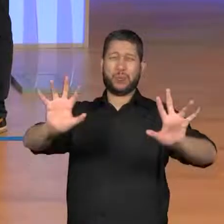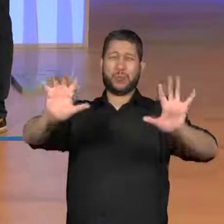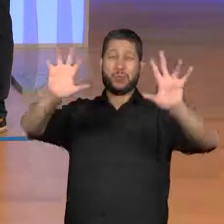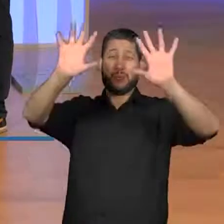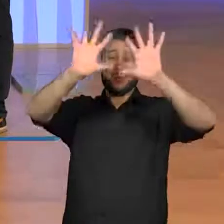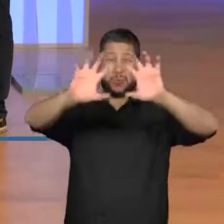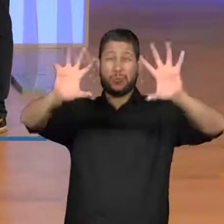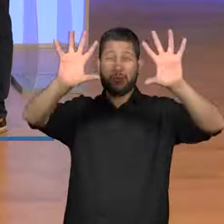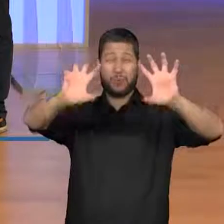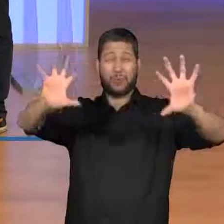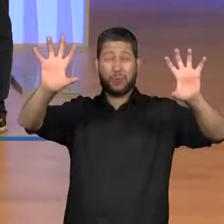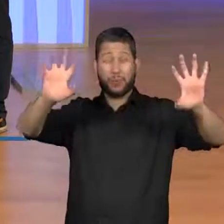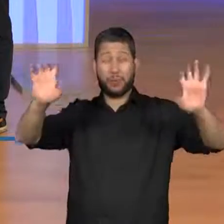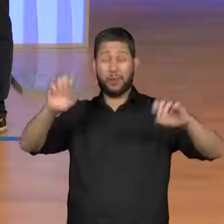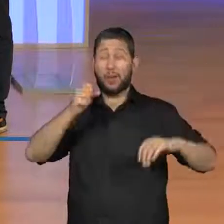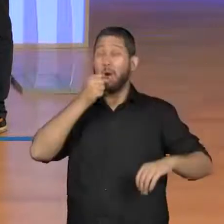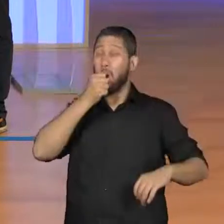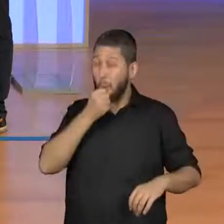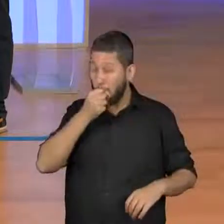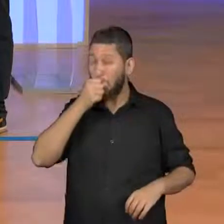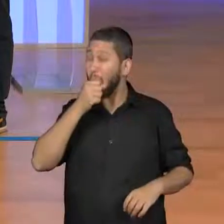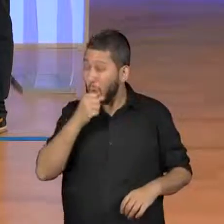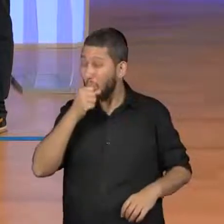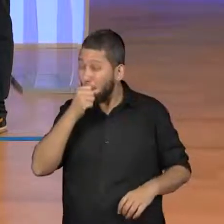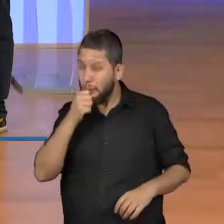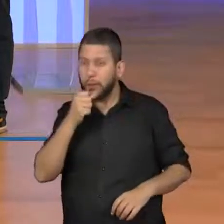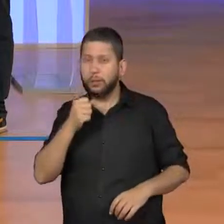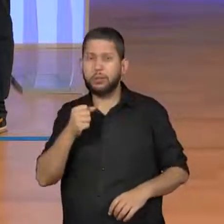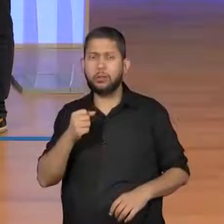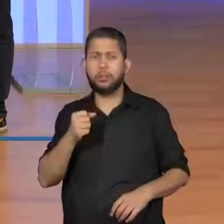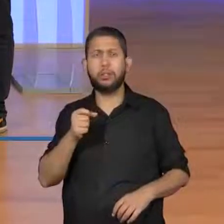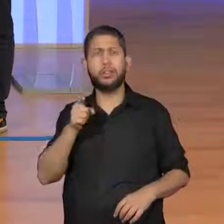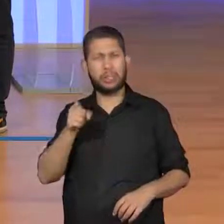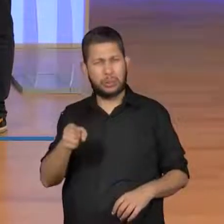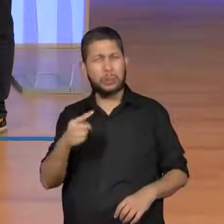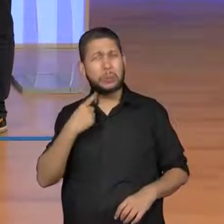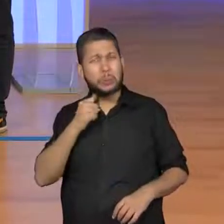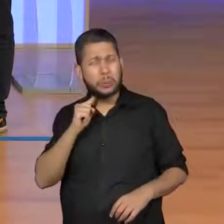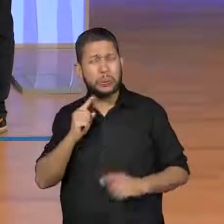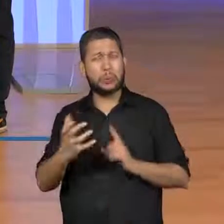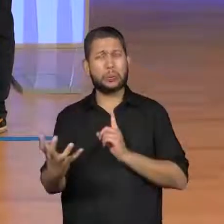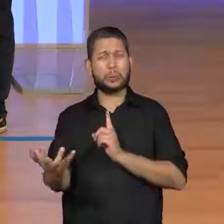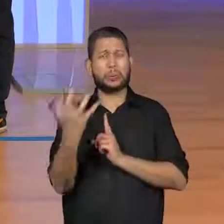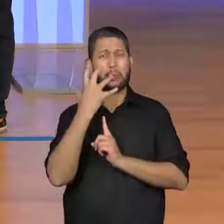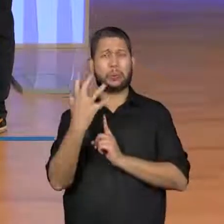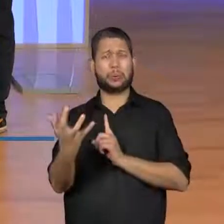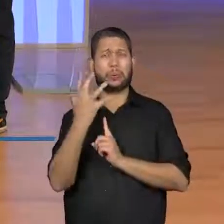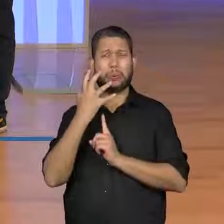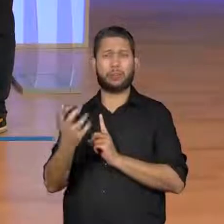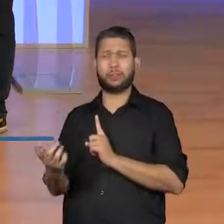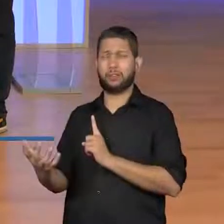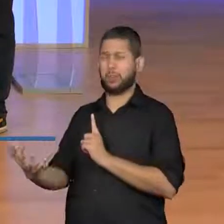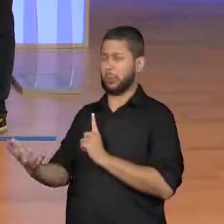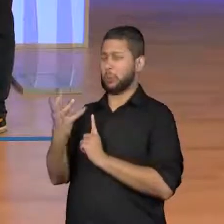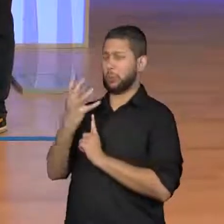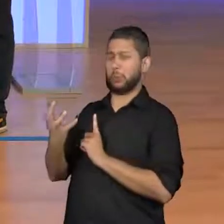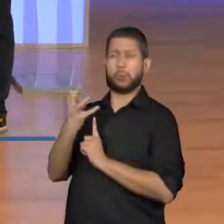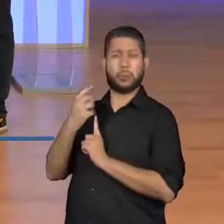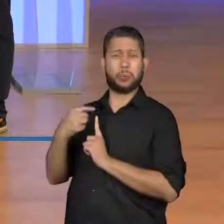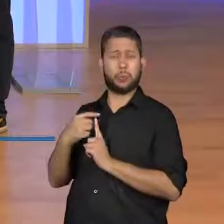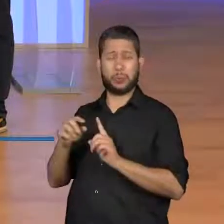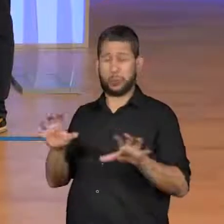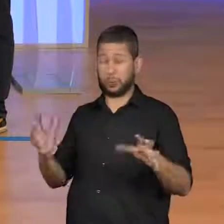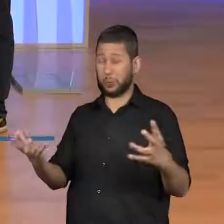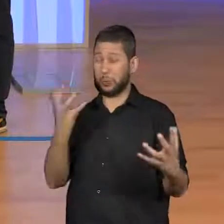vários caminhões. Será que ali também é um lugar poluído? Nos traz aí essa